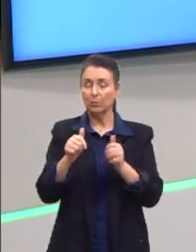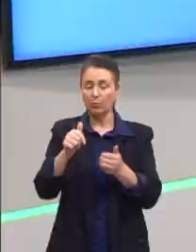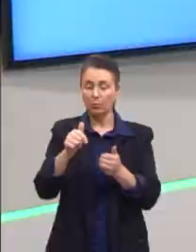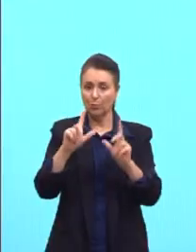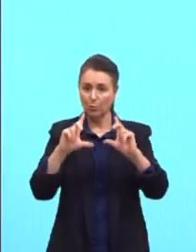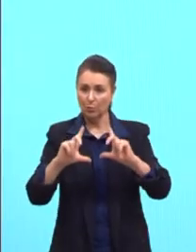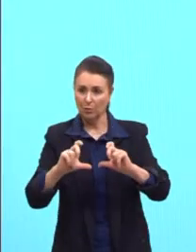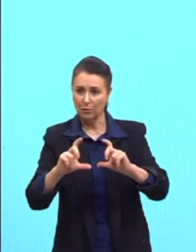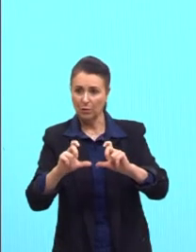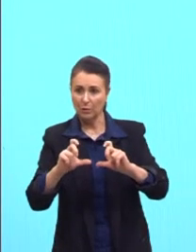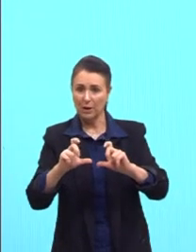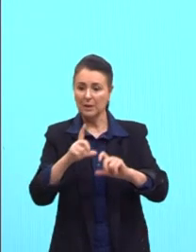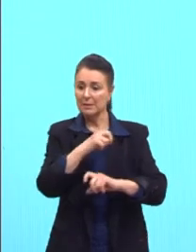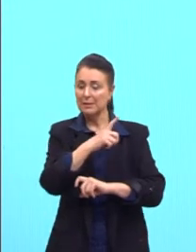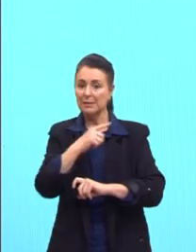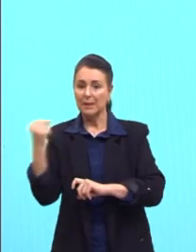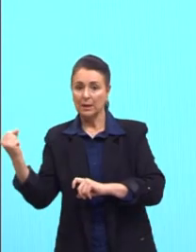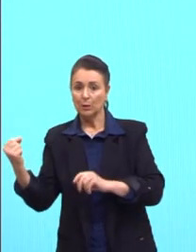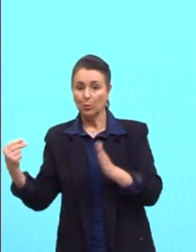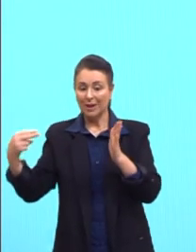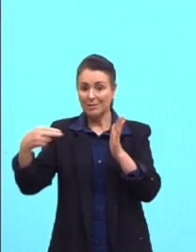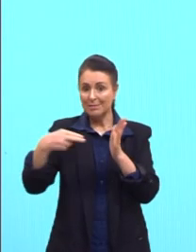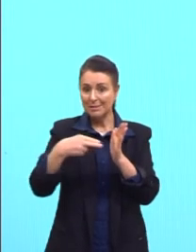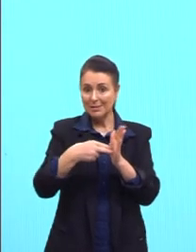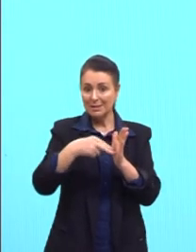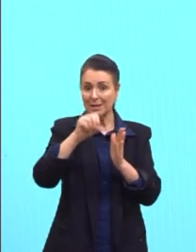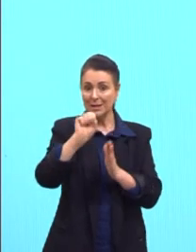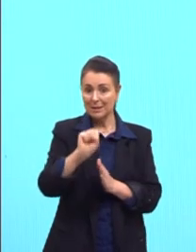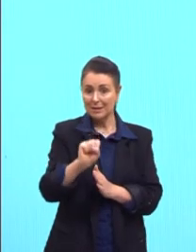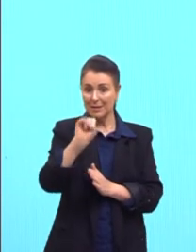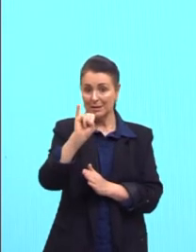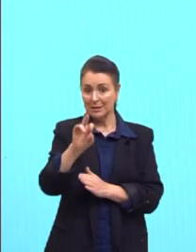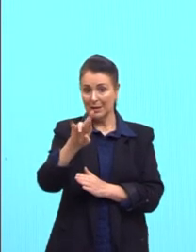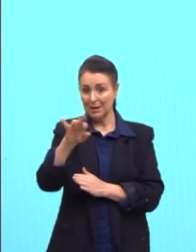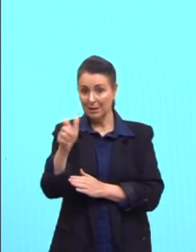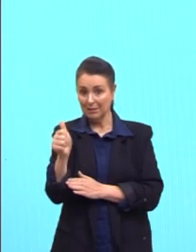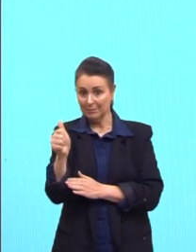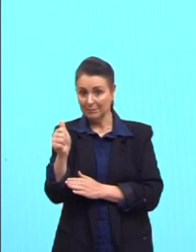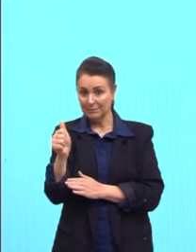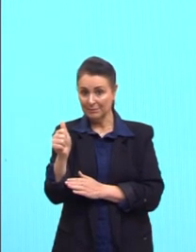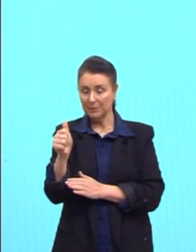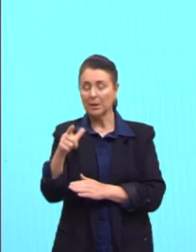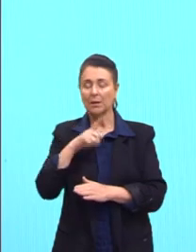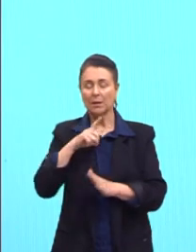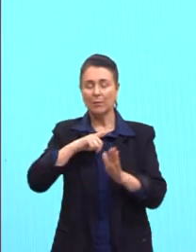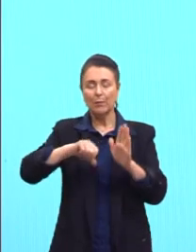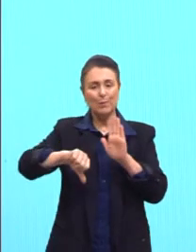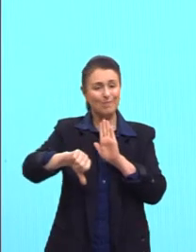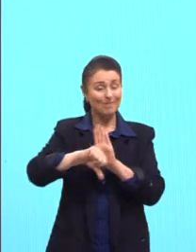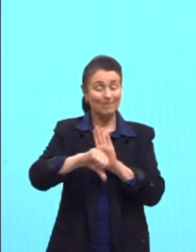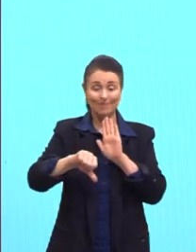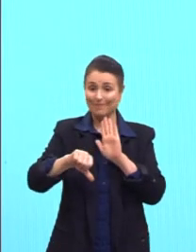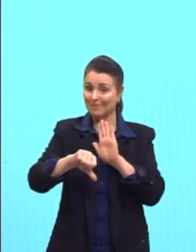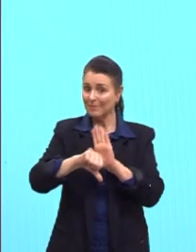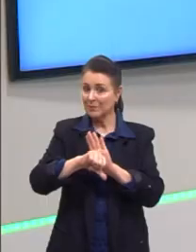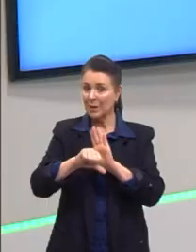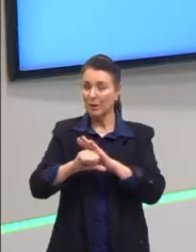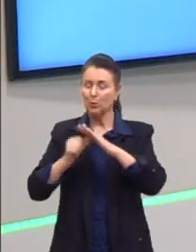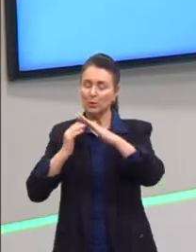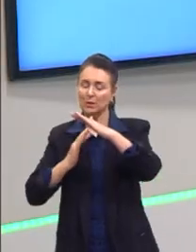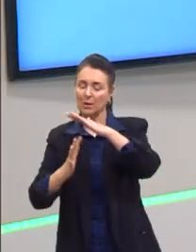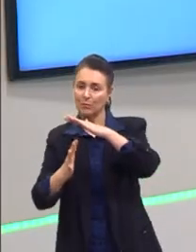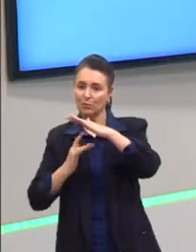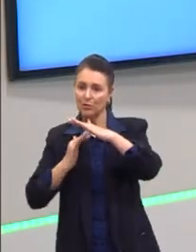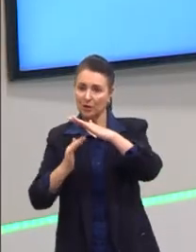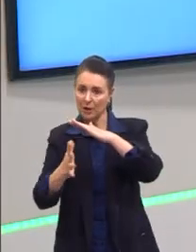da Síria. Nós tivemos pessoas, a crise dos refugiados da Síria, são pessoas